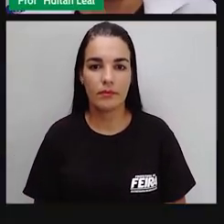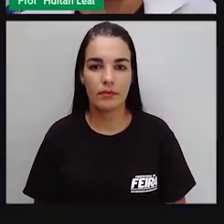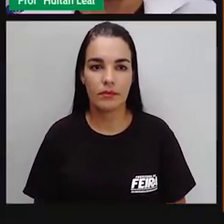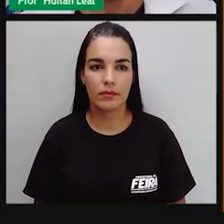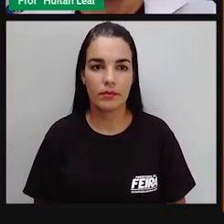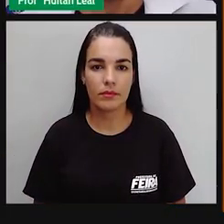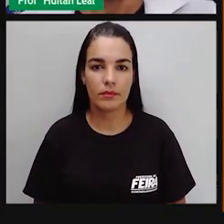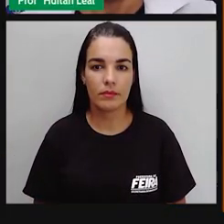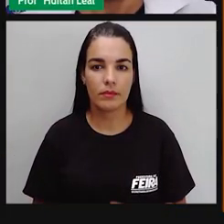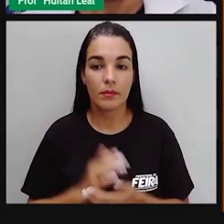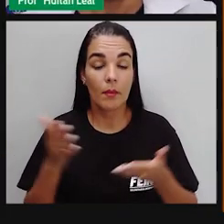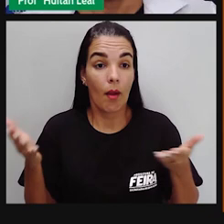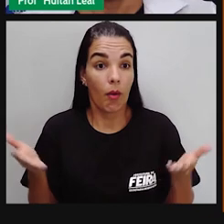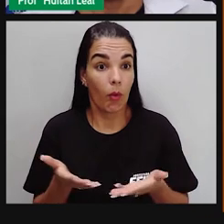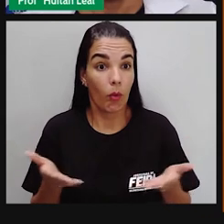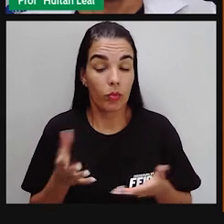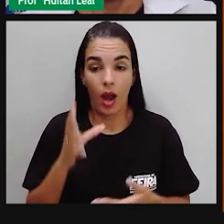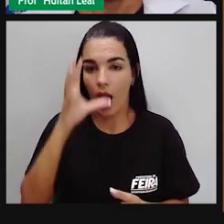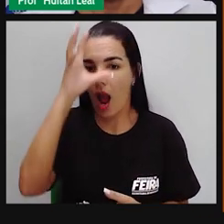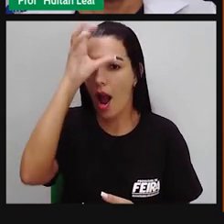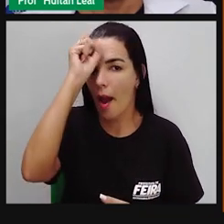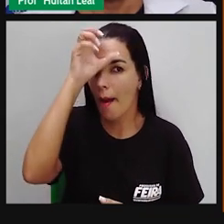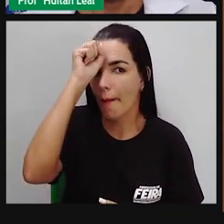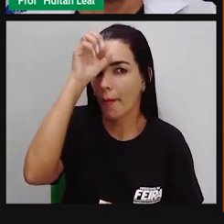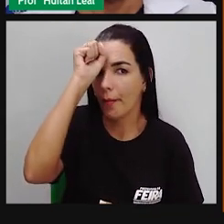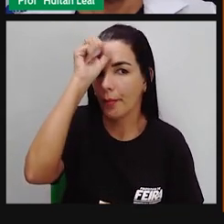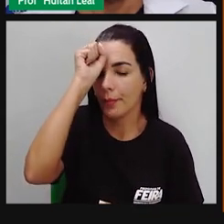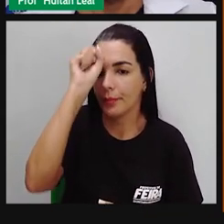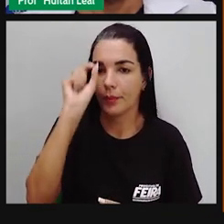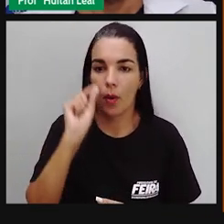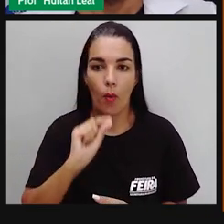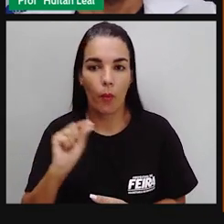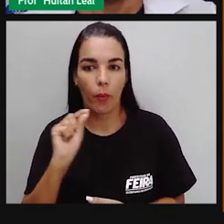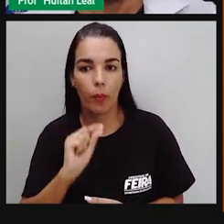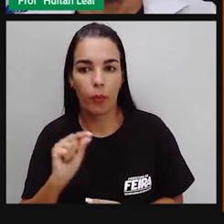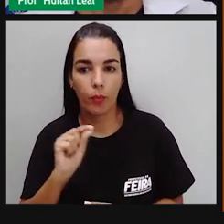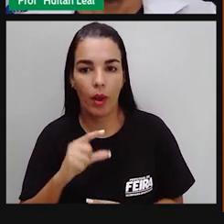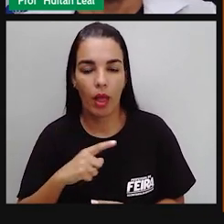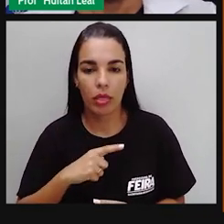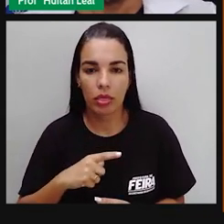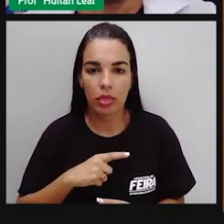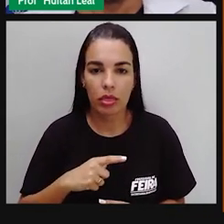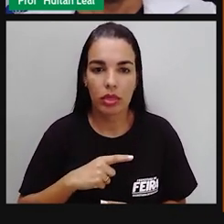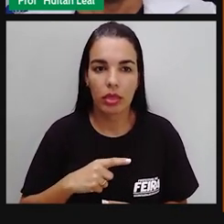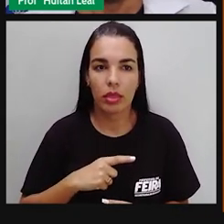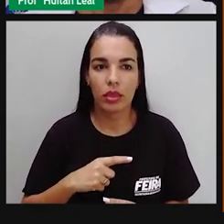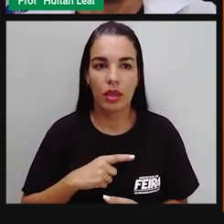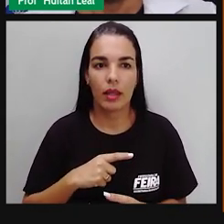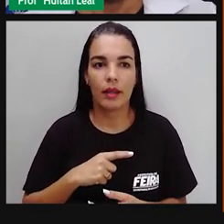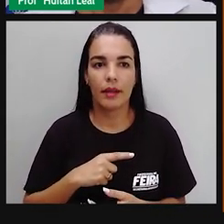Quanto ao que nós vamos aprender hoje, nós vamos tentar